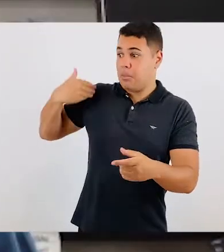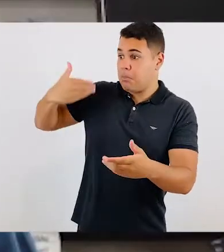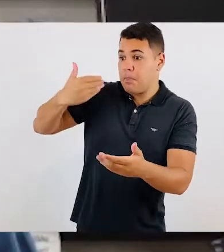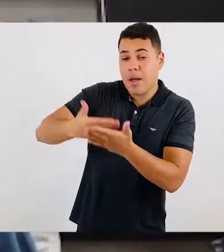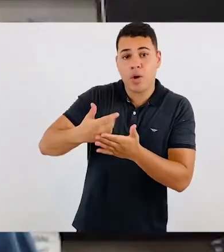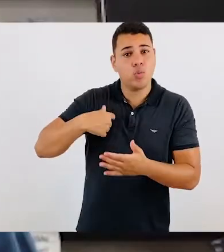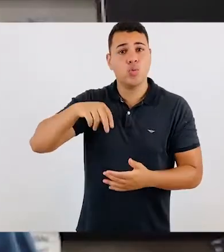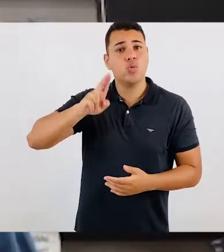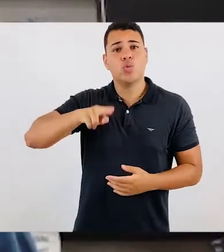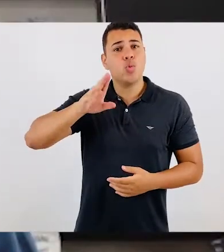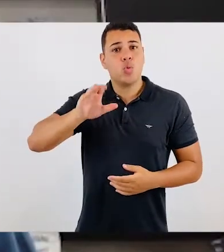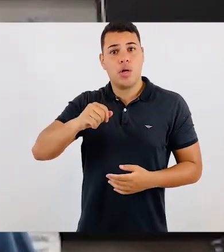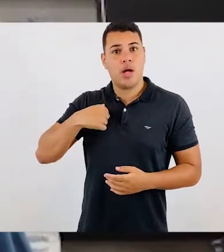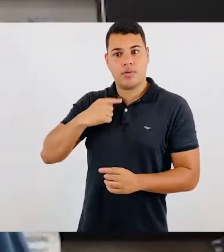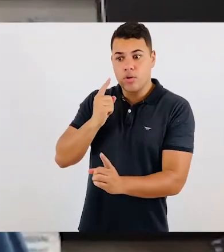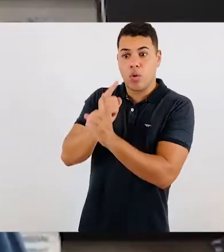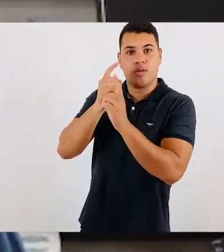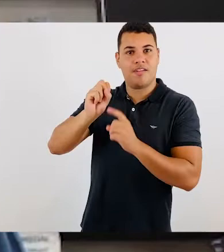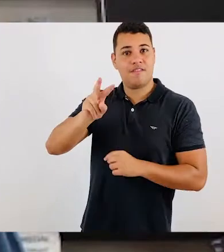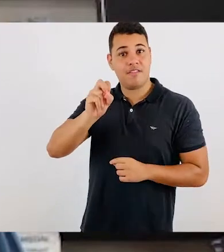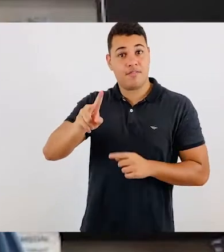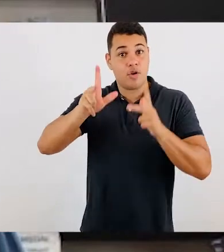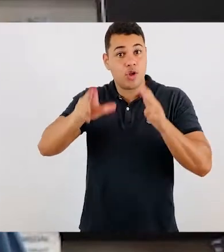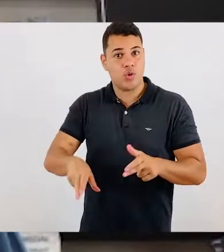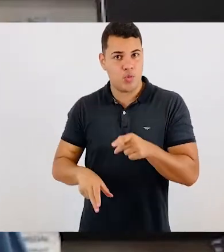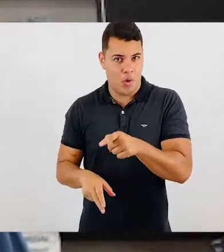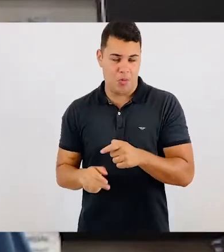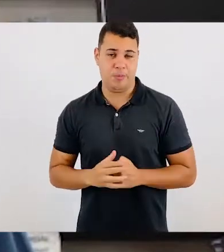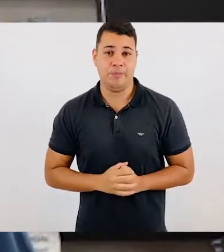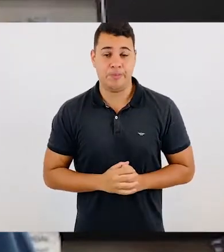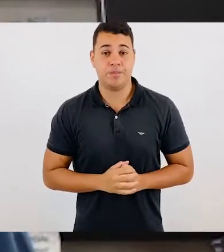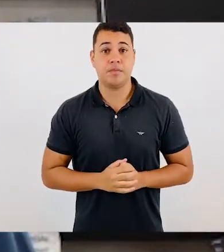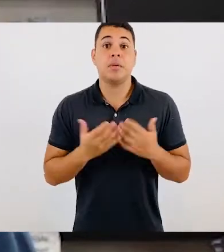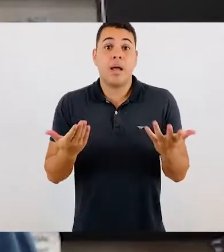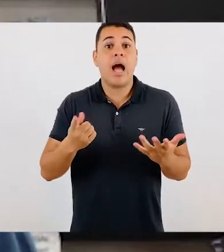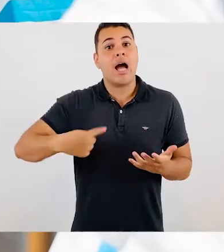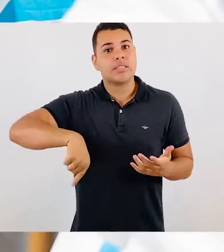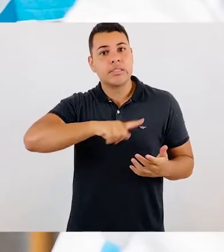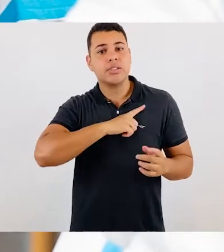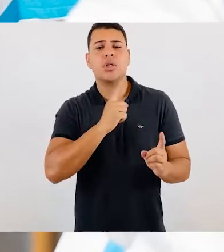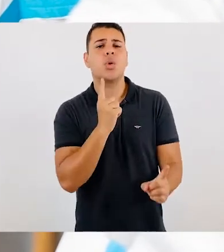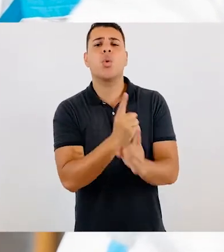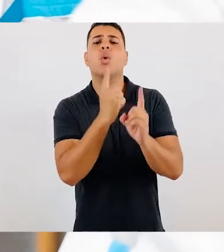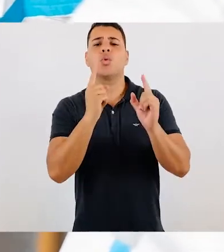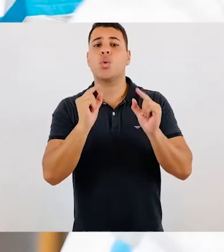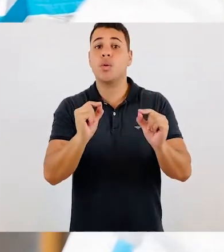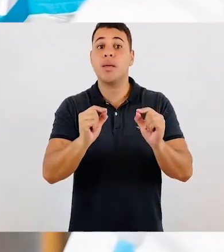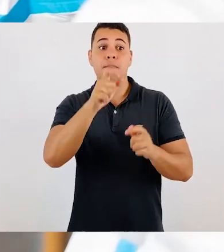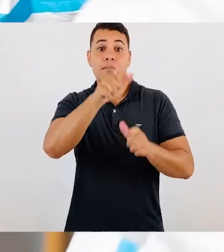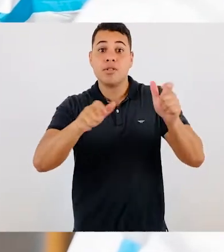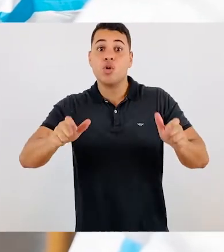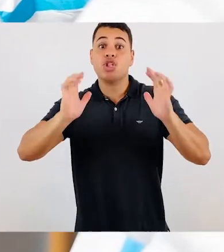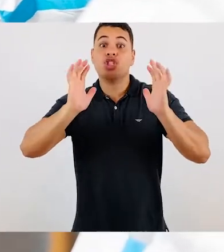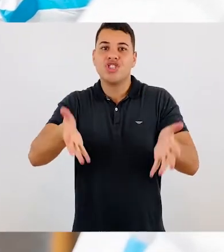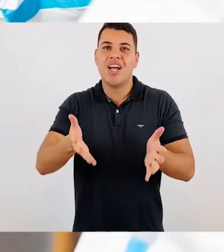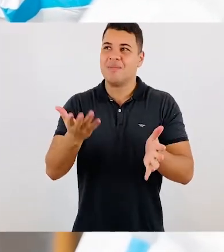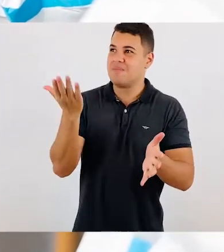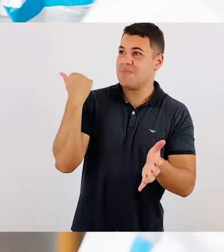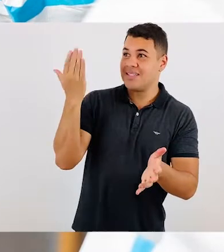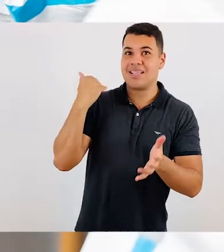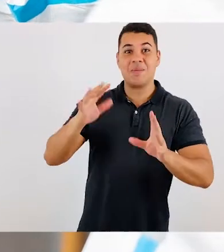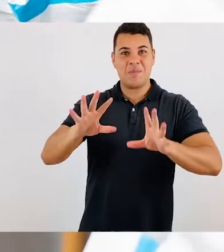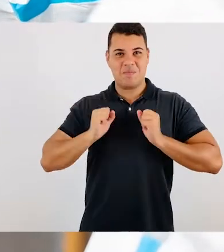O que a gente tem observado é que as pessoas que tiveram infecção no anterior, elas têm uma chance menor de pegar a